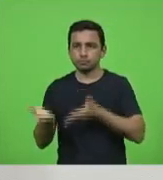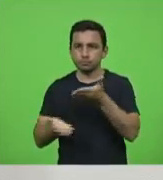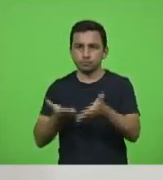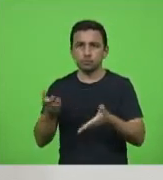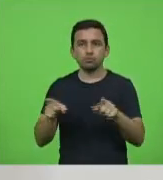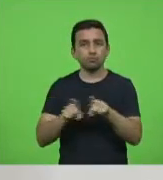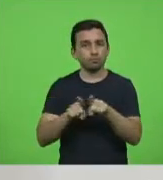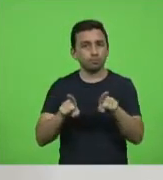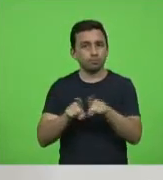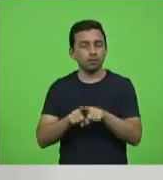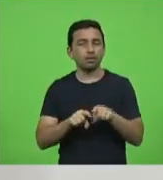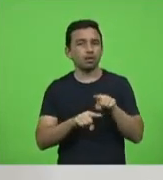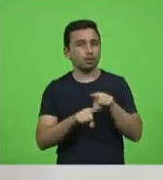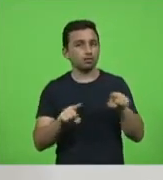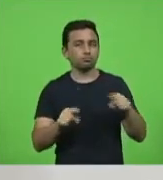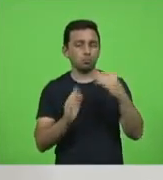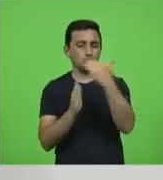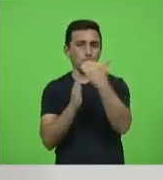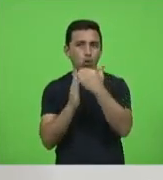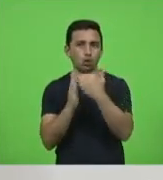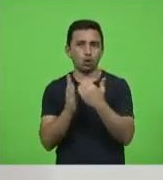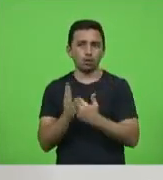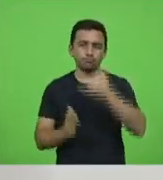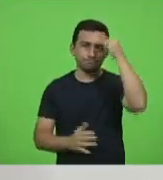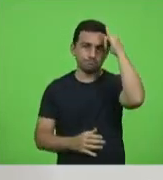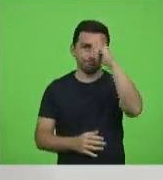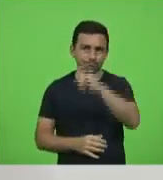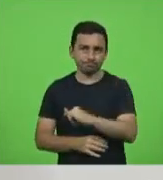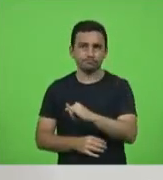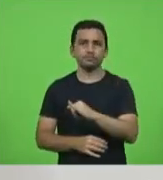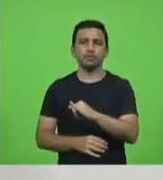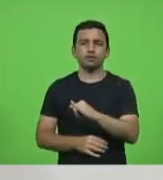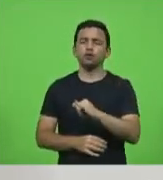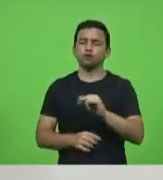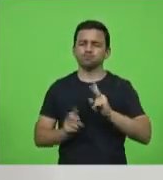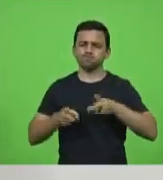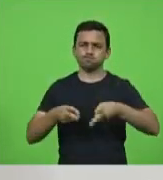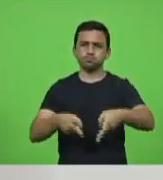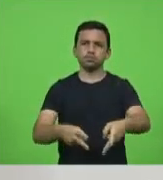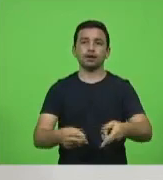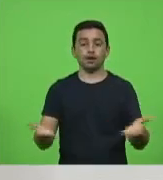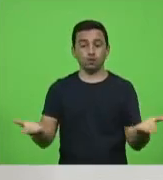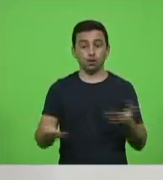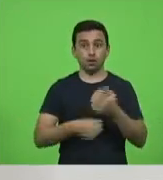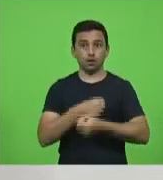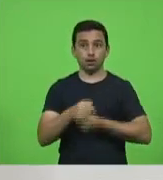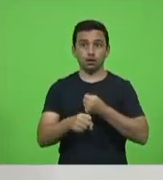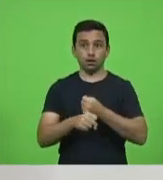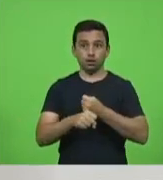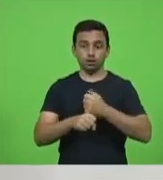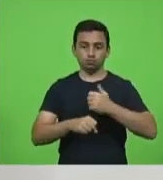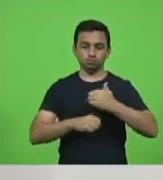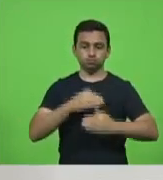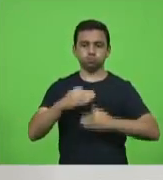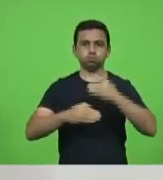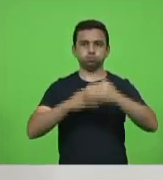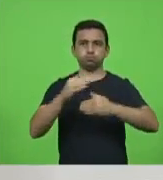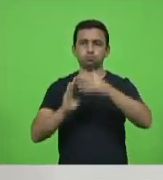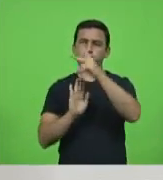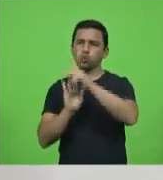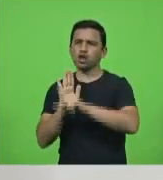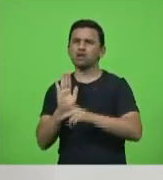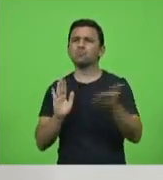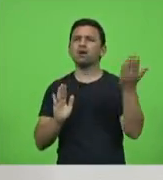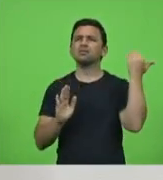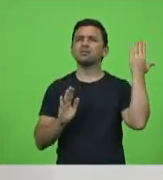prevenção vamos também avançar neste ano no projeto que nós já desenvolvemos anteriormente a